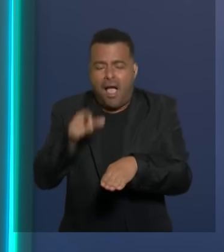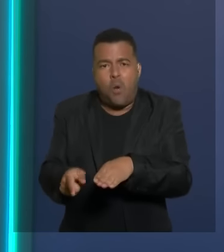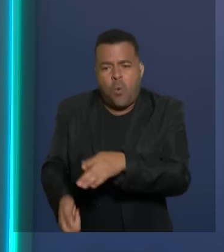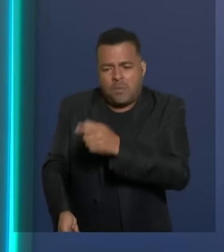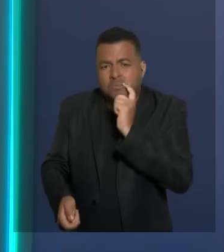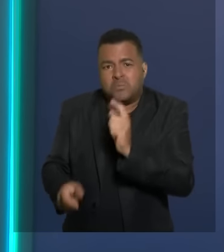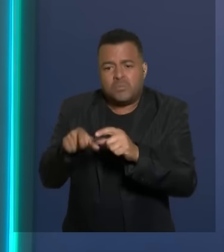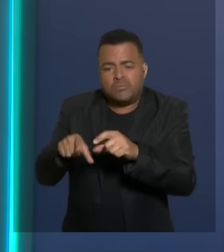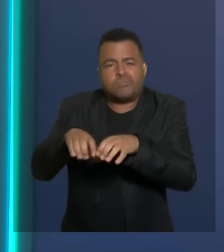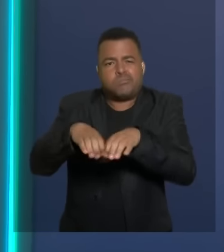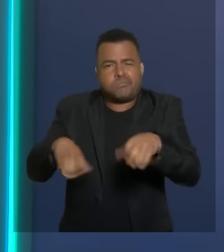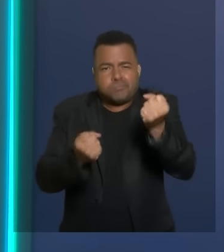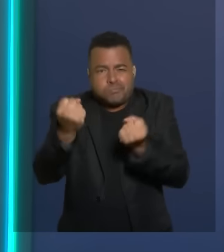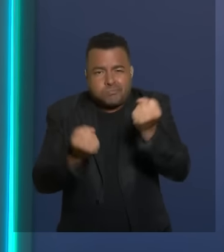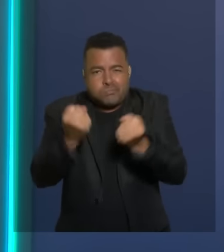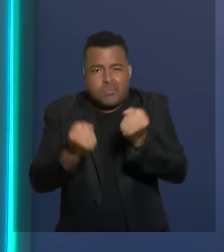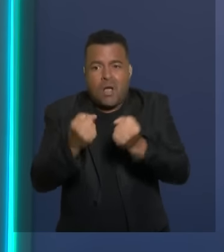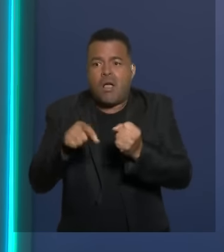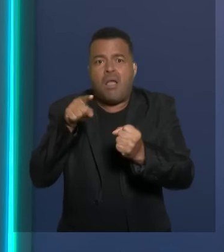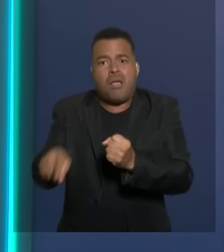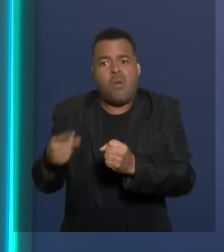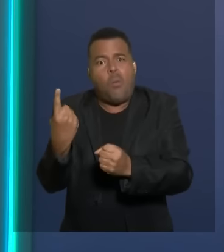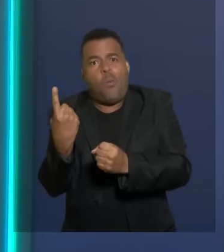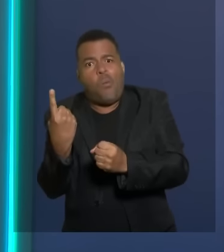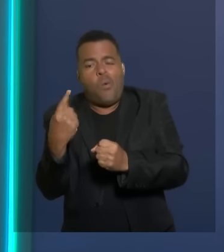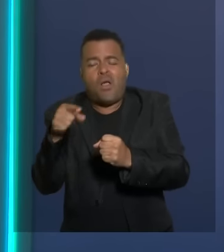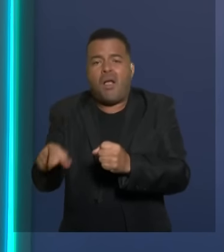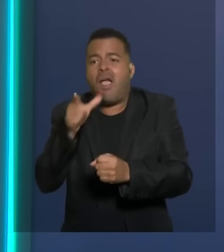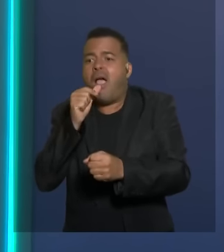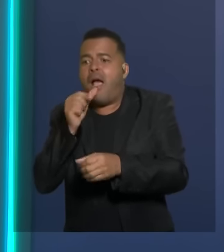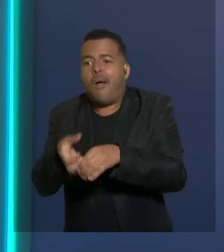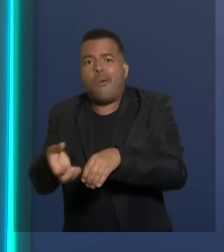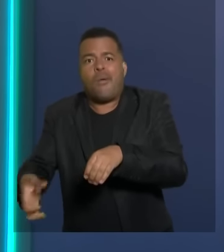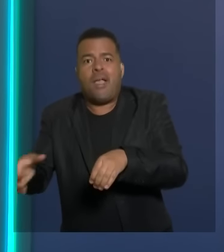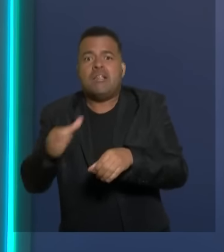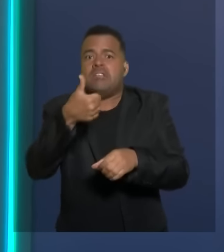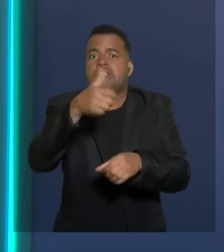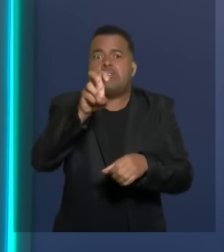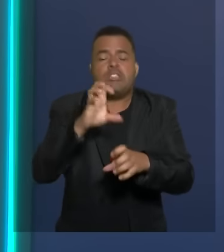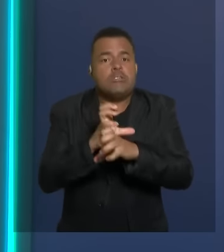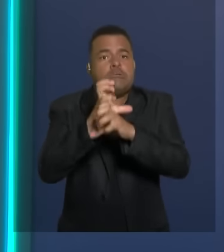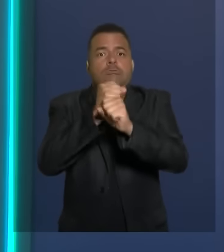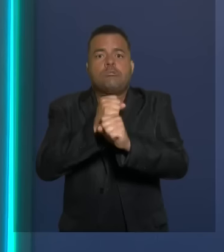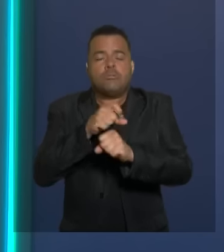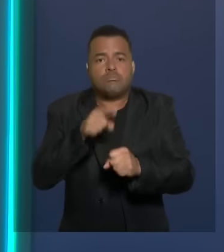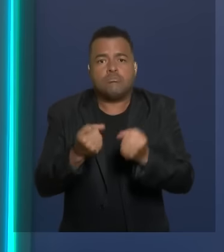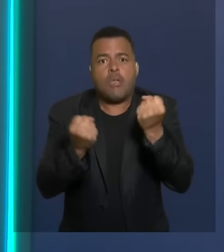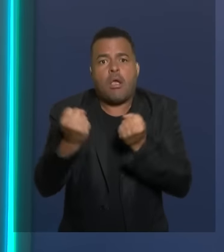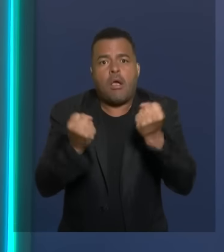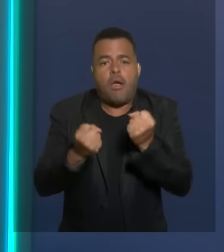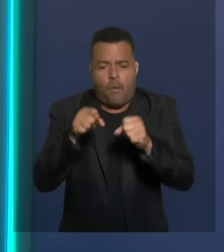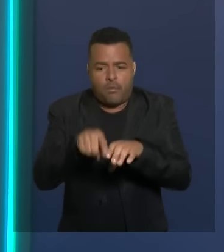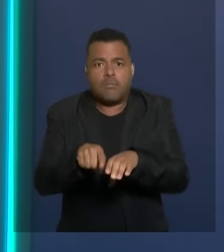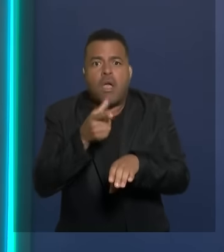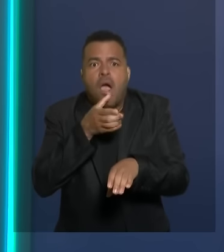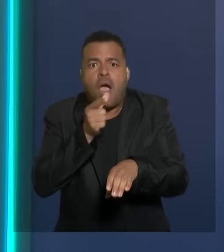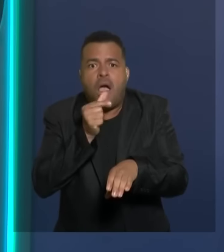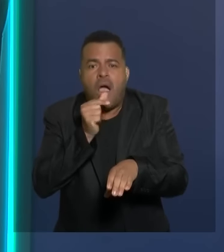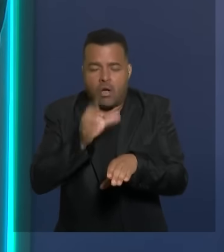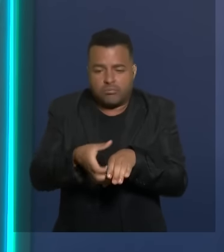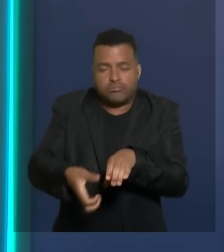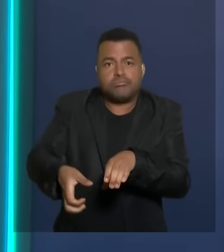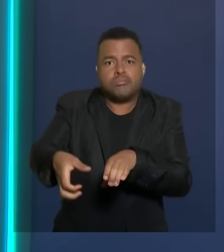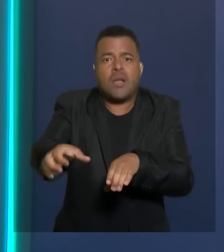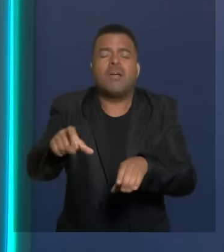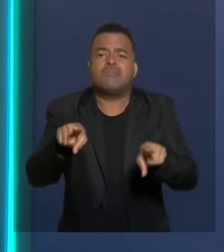carro-pipa do município. Hoje, nós temos 15 carros-pipas do município. Então, como que a gente não está cuidando da zona rural? Fora o programa